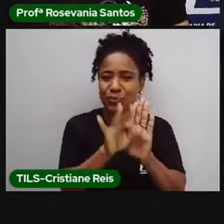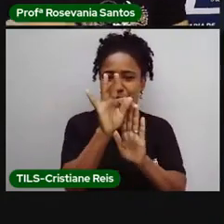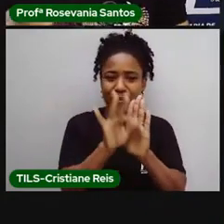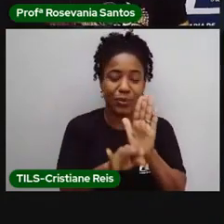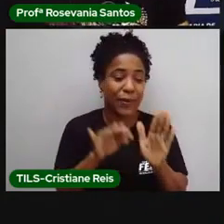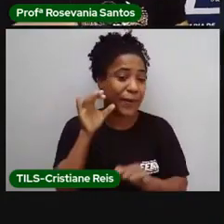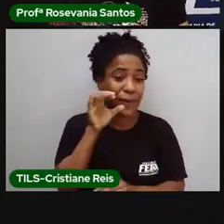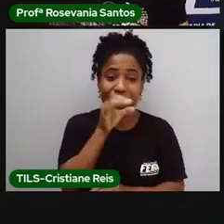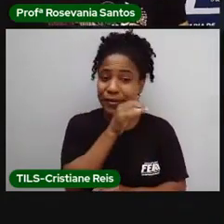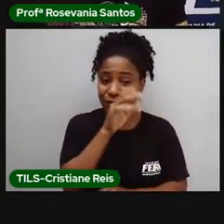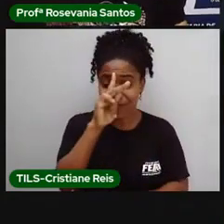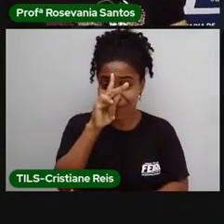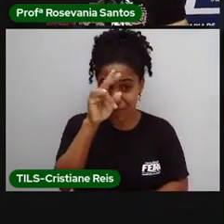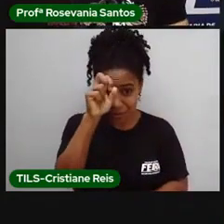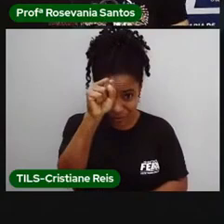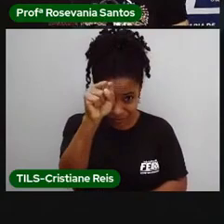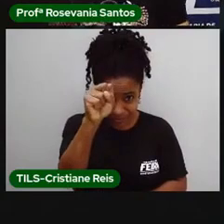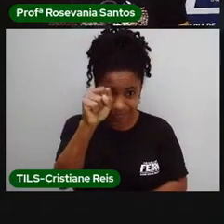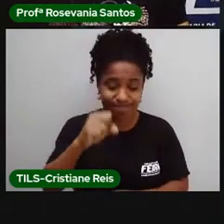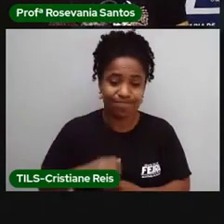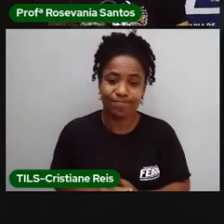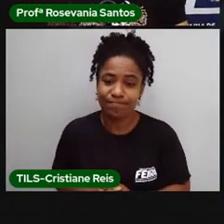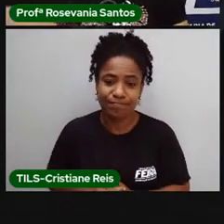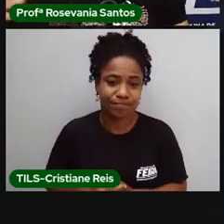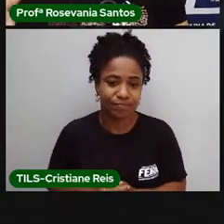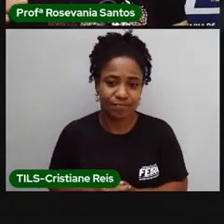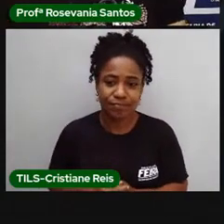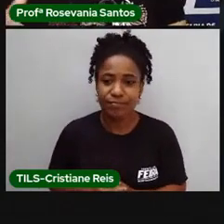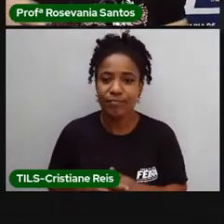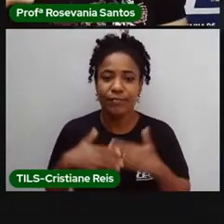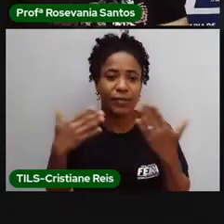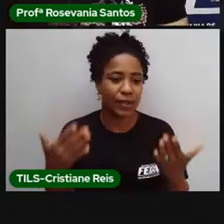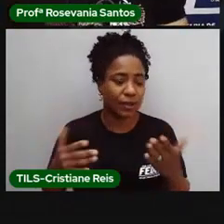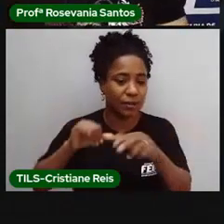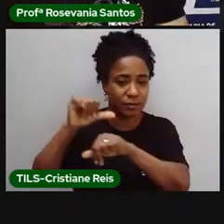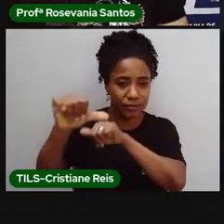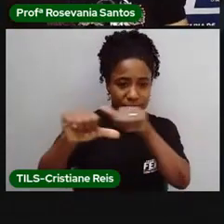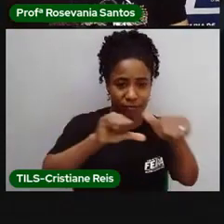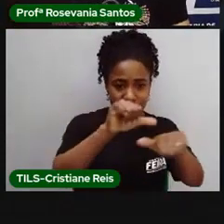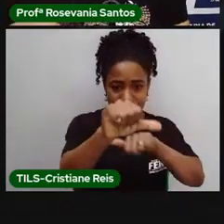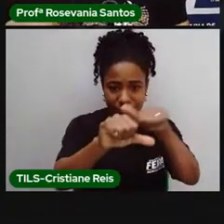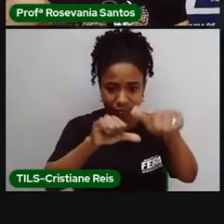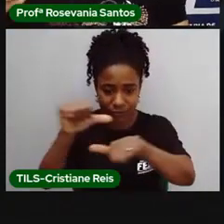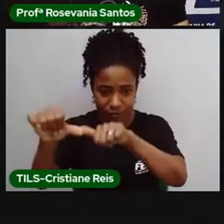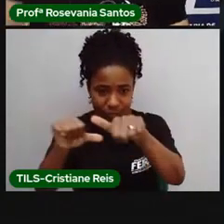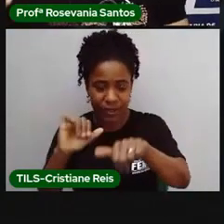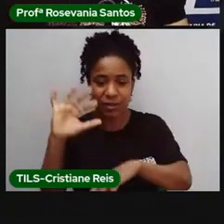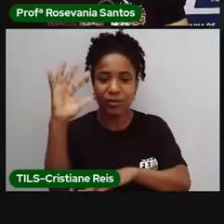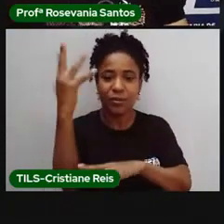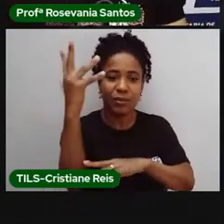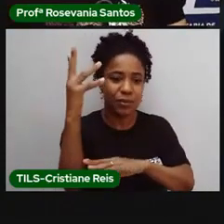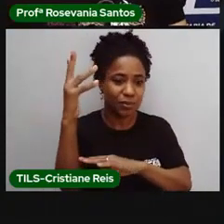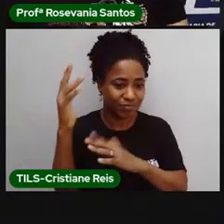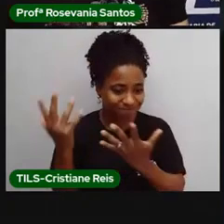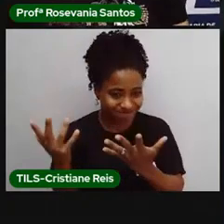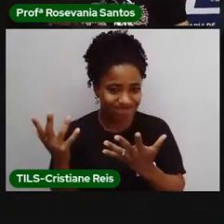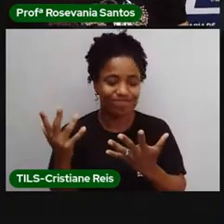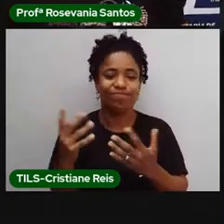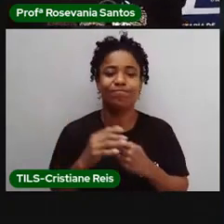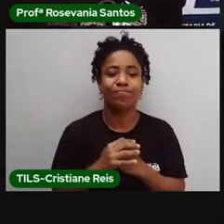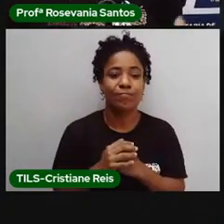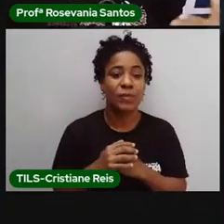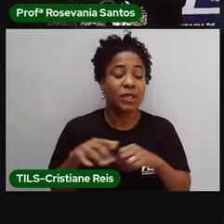uma série de complicações. Além, né, dessas alterações climáticas, desses impactos ambientais,